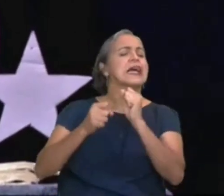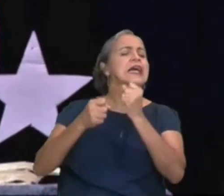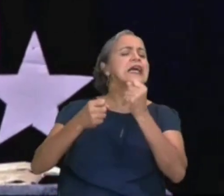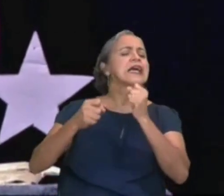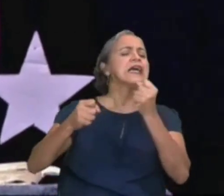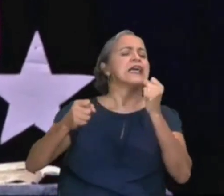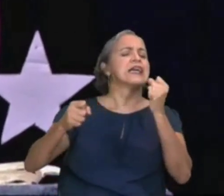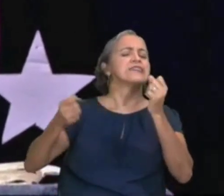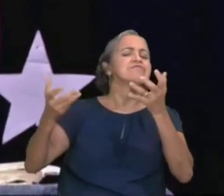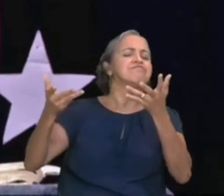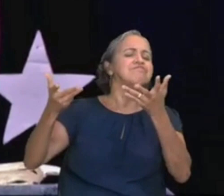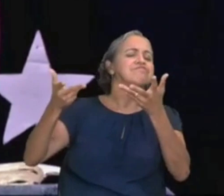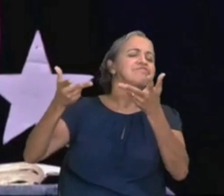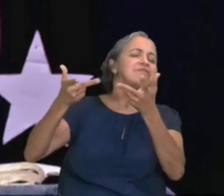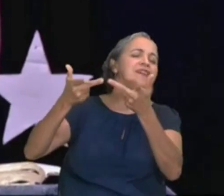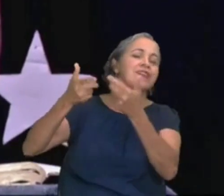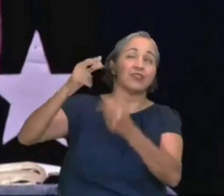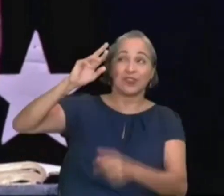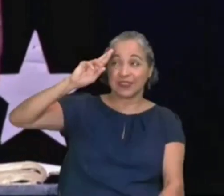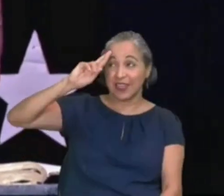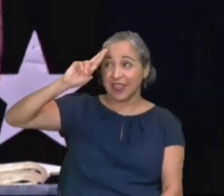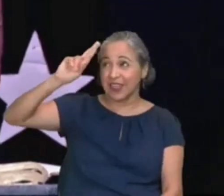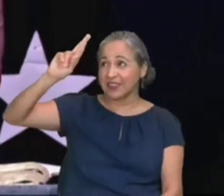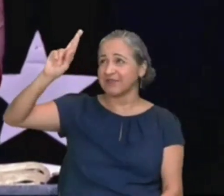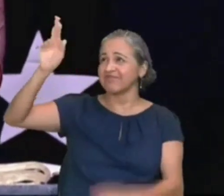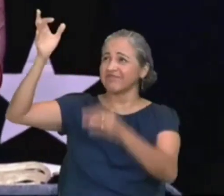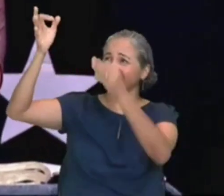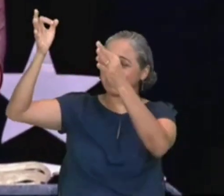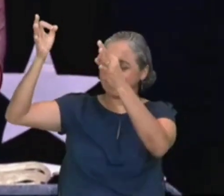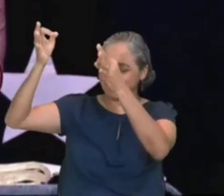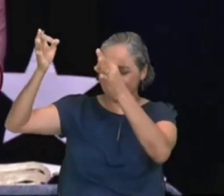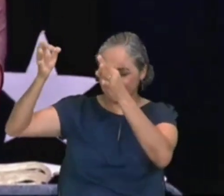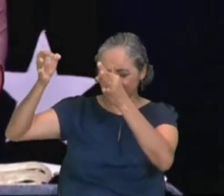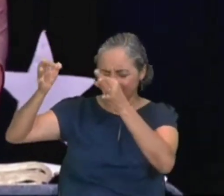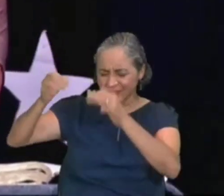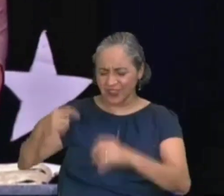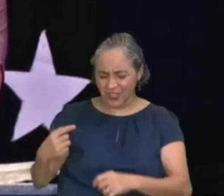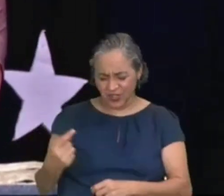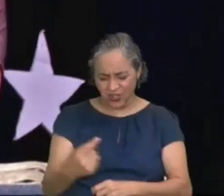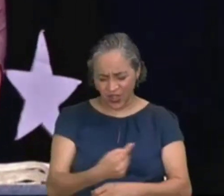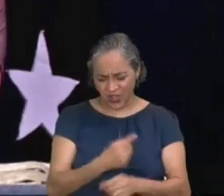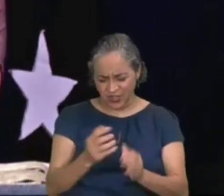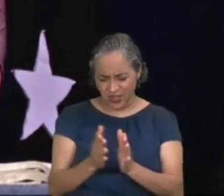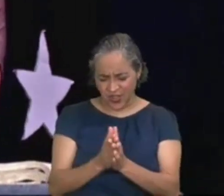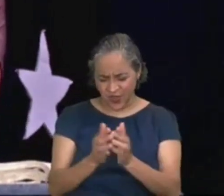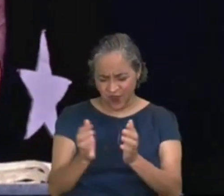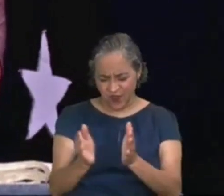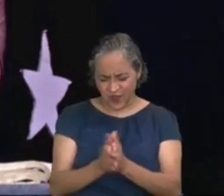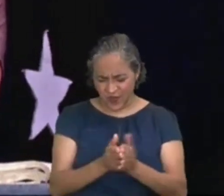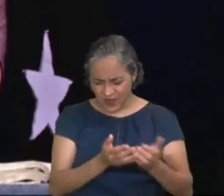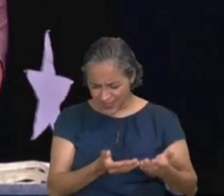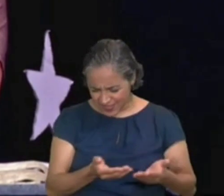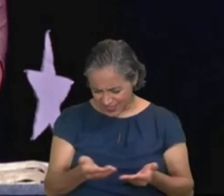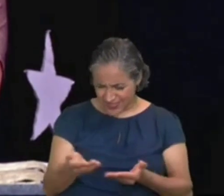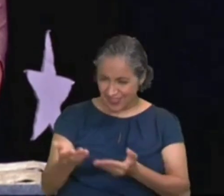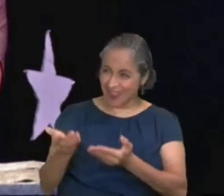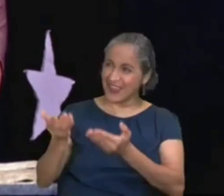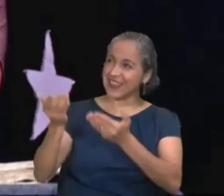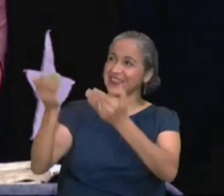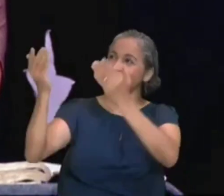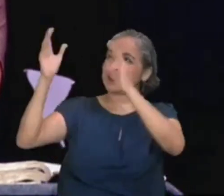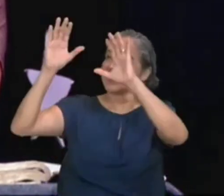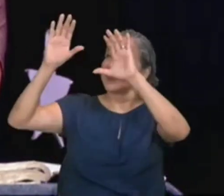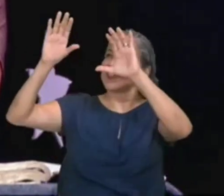é o Senhor, e muito digno de louvor, na cidade